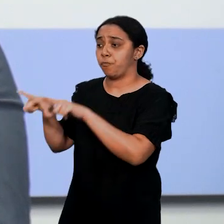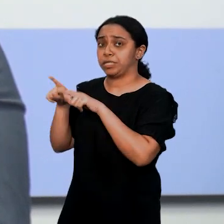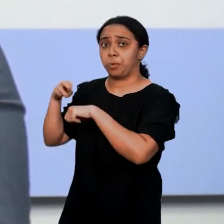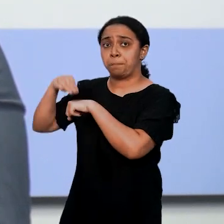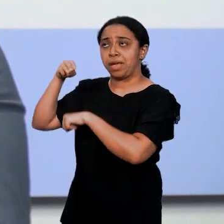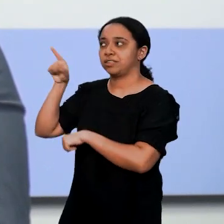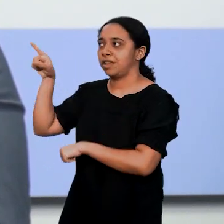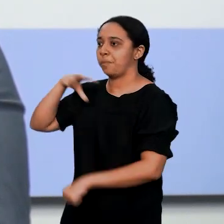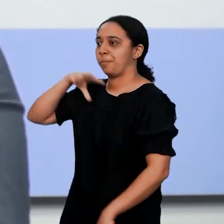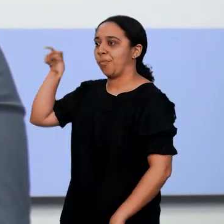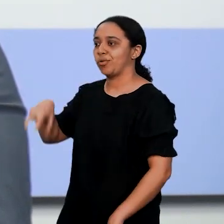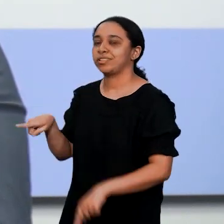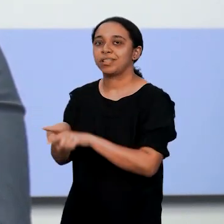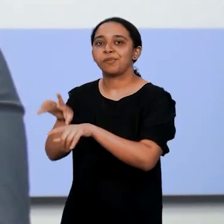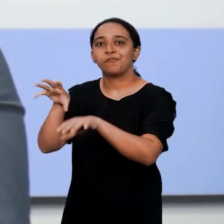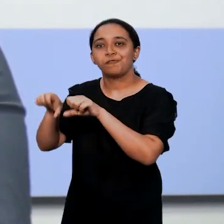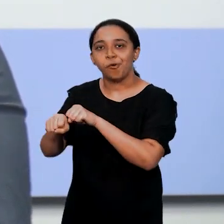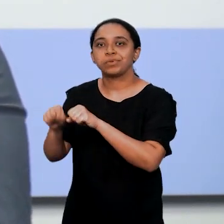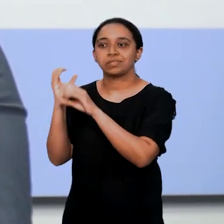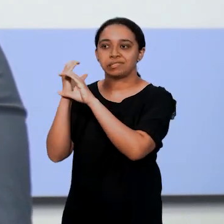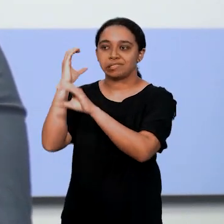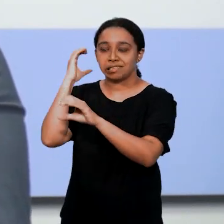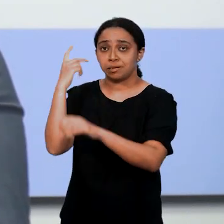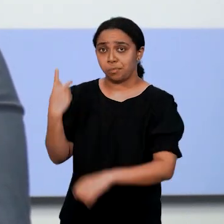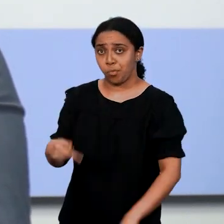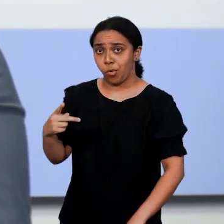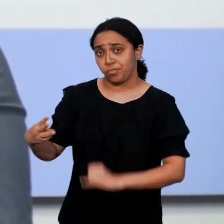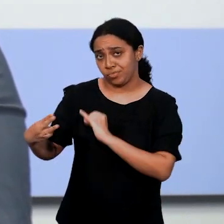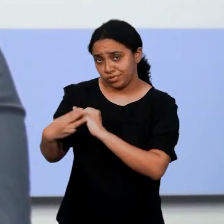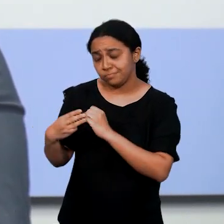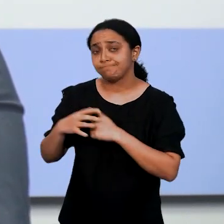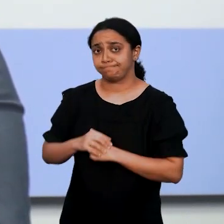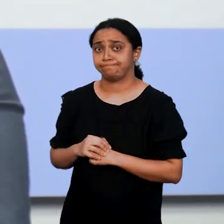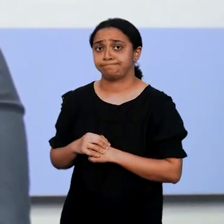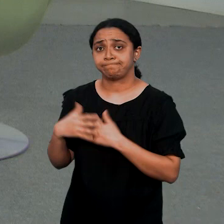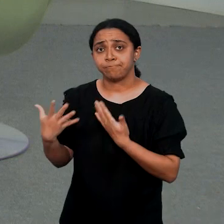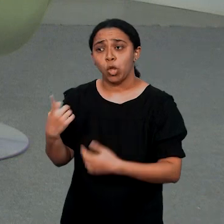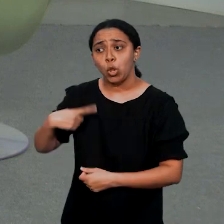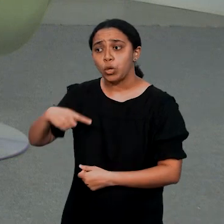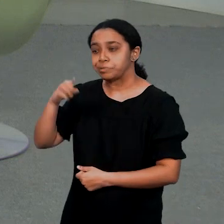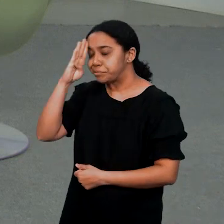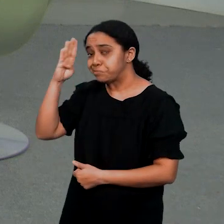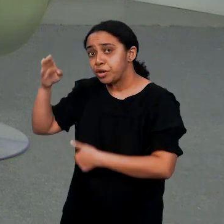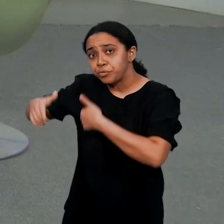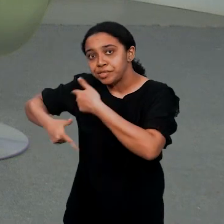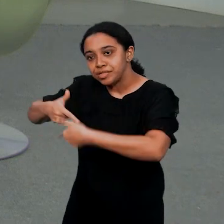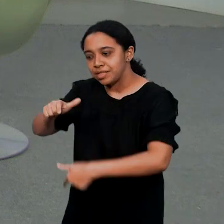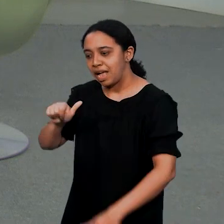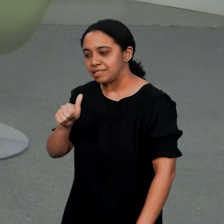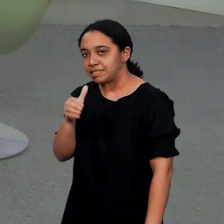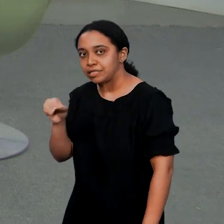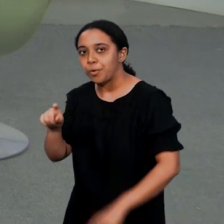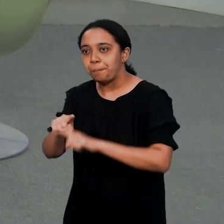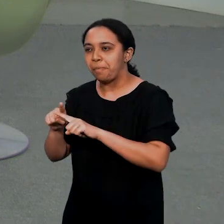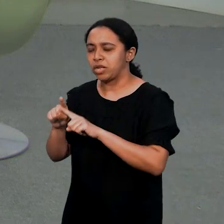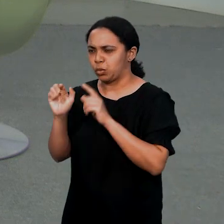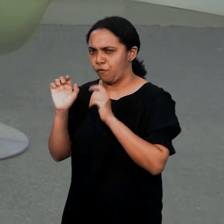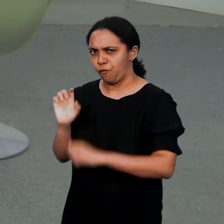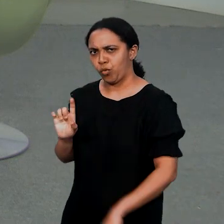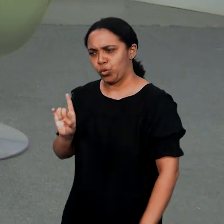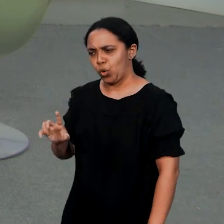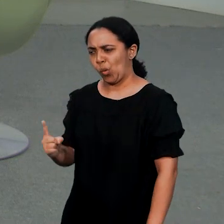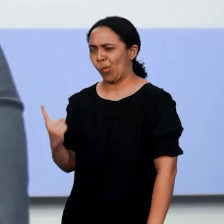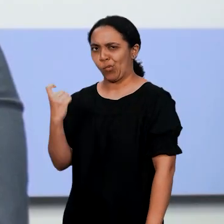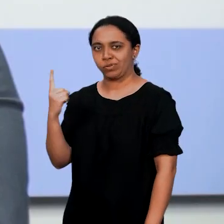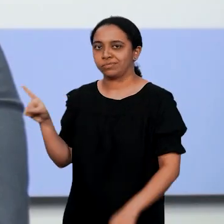mestre em Portugal e o diploma de graduado em engenharia aqui do Instituto Federal. Então, essa é a nossa principal ação, mas